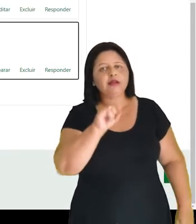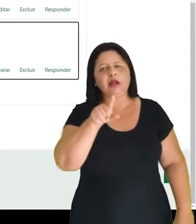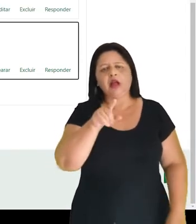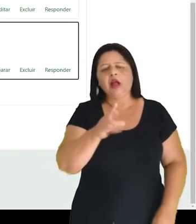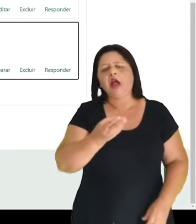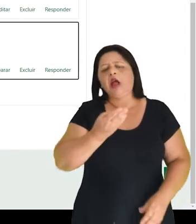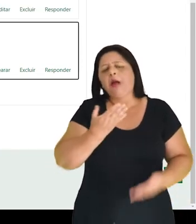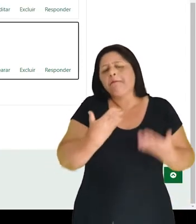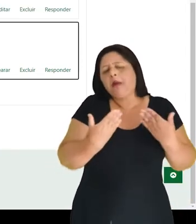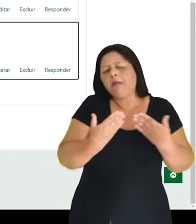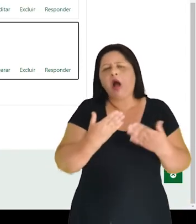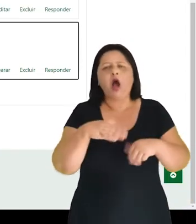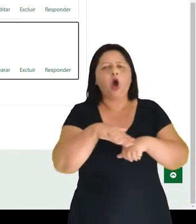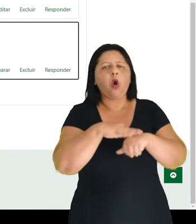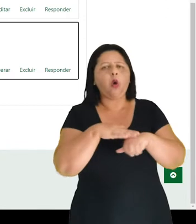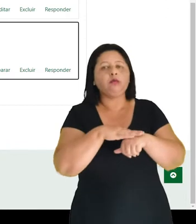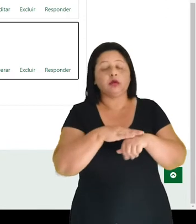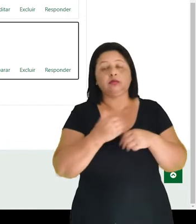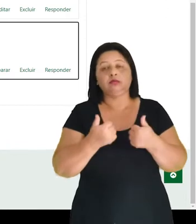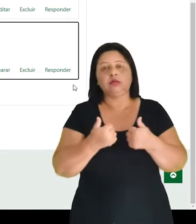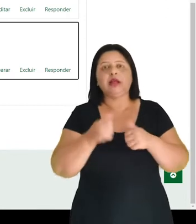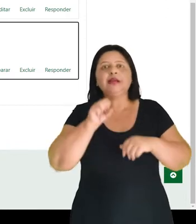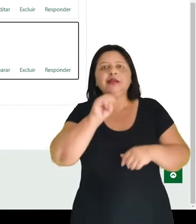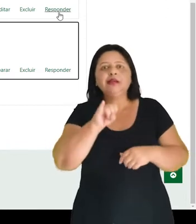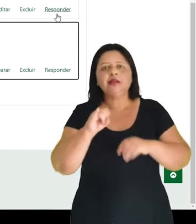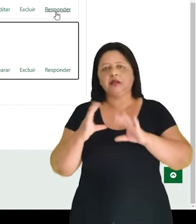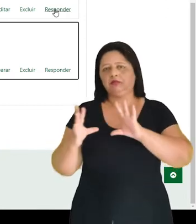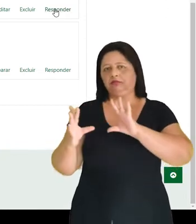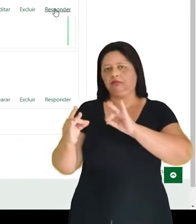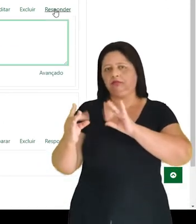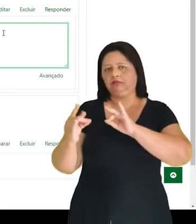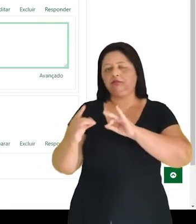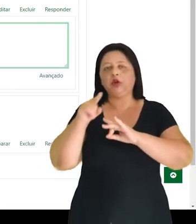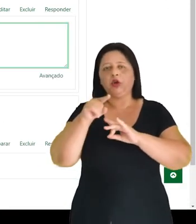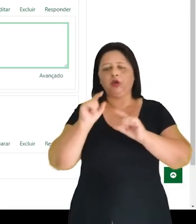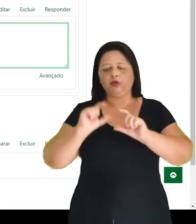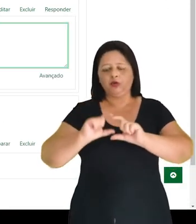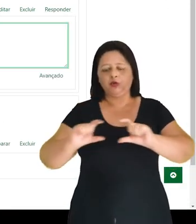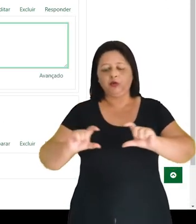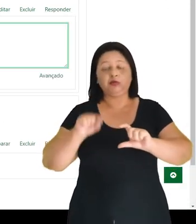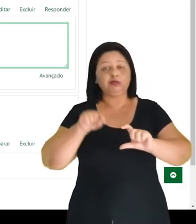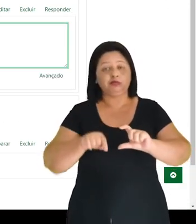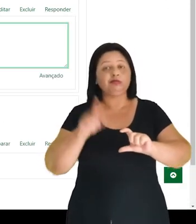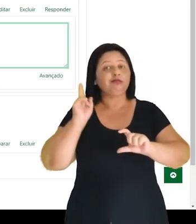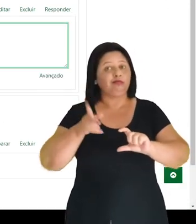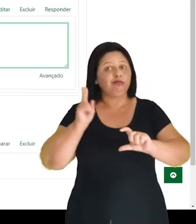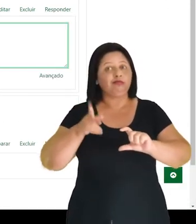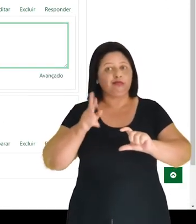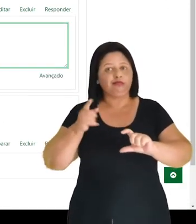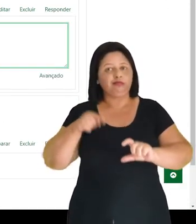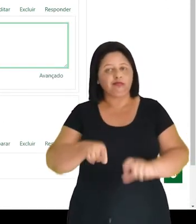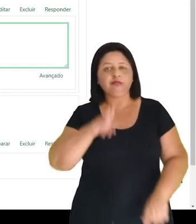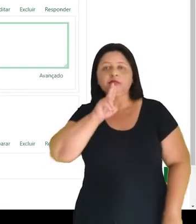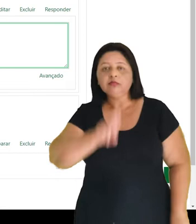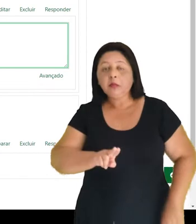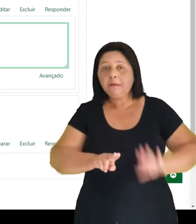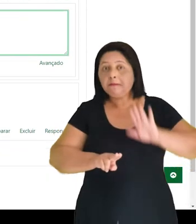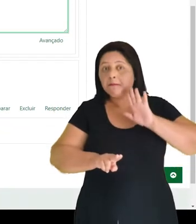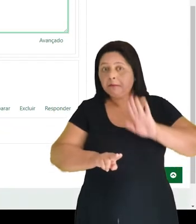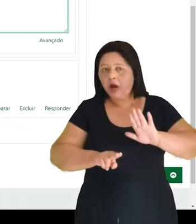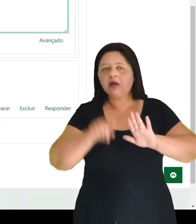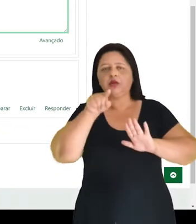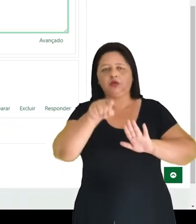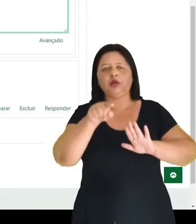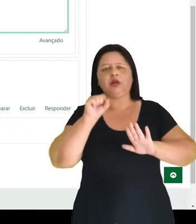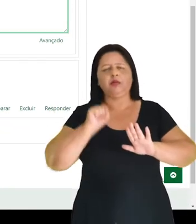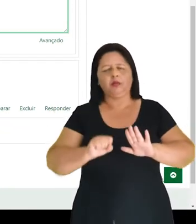se for um diálogo, uma conversa. Se for um feedback, você pode da mesma forma responder, porém